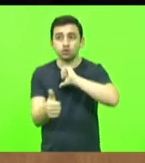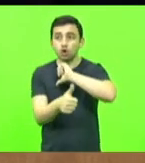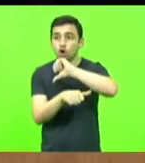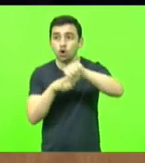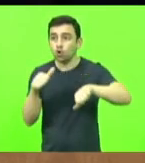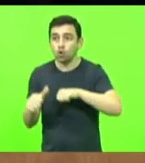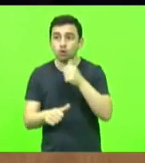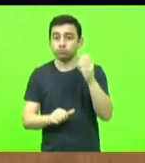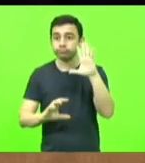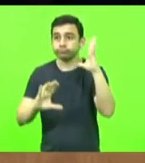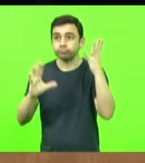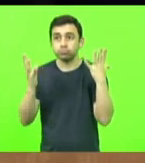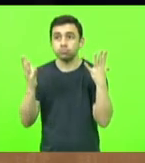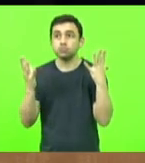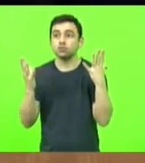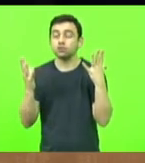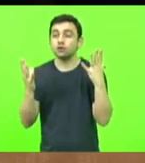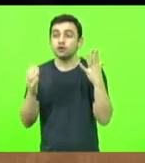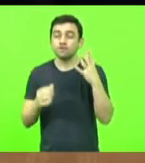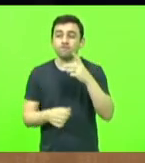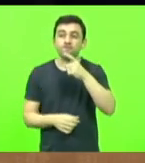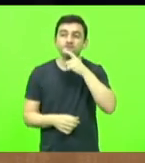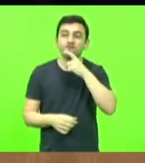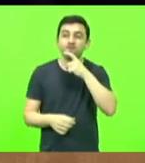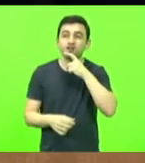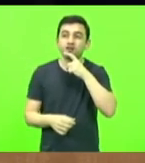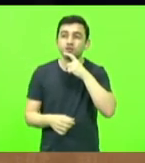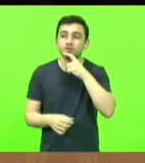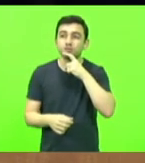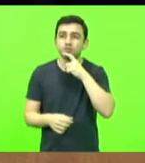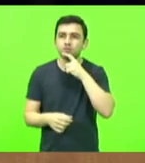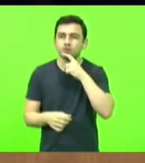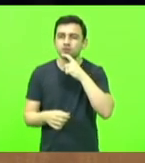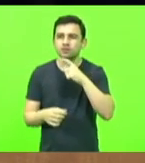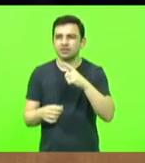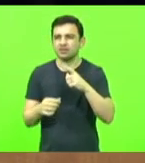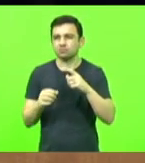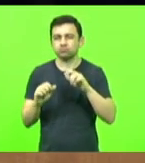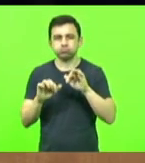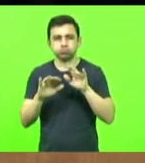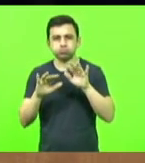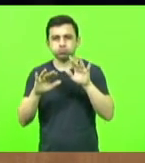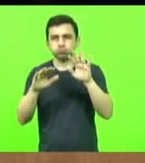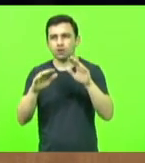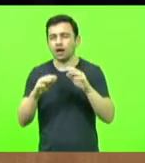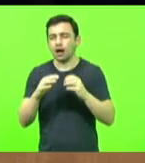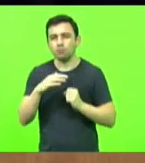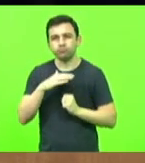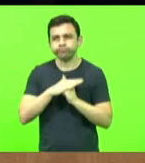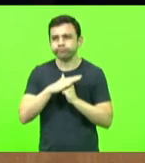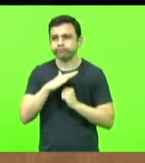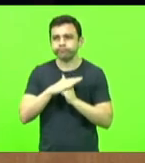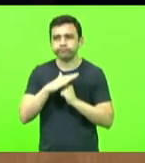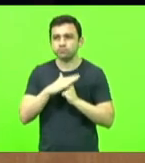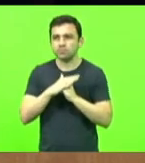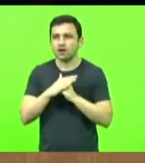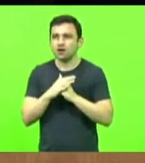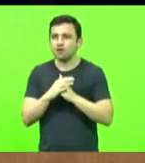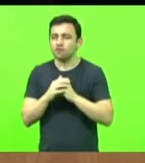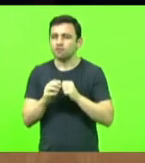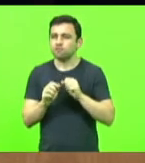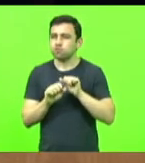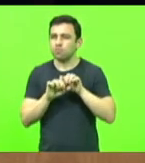por densa massa de ar frio. O acúmulo de poluentes foi crescente, especialmente de fumaça